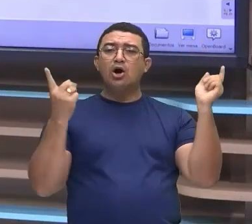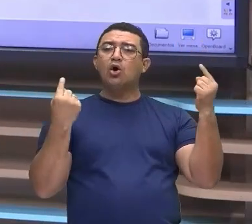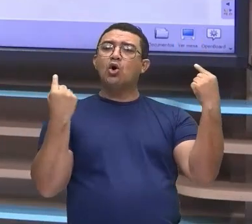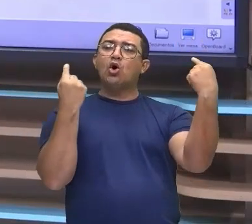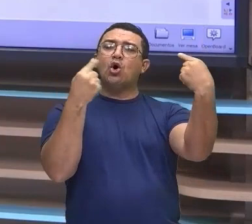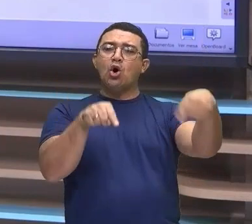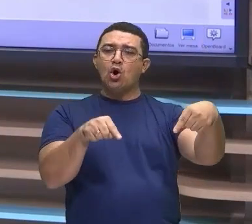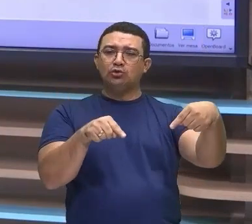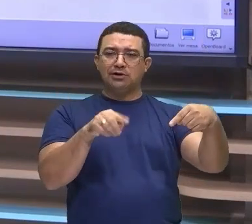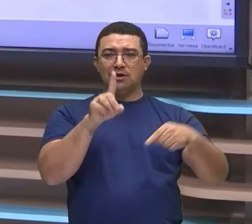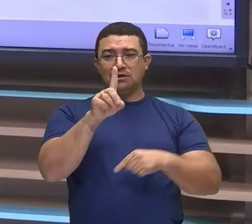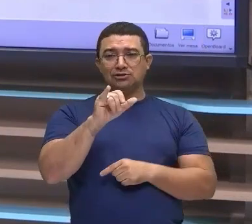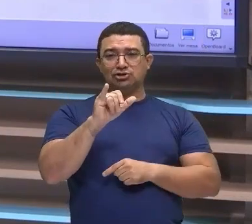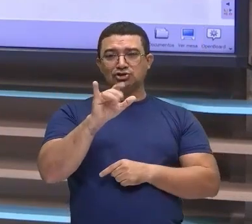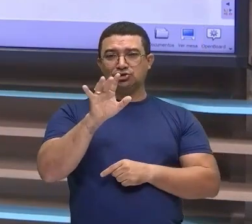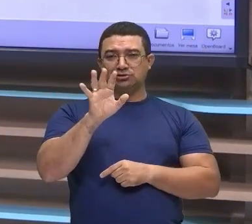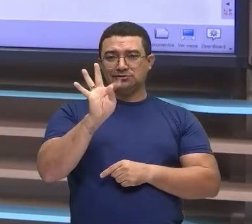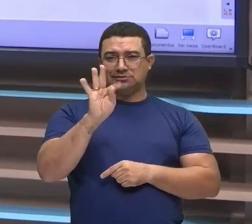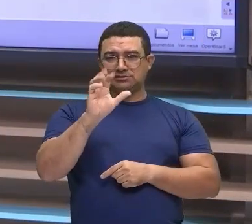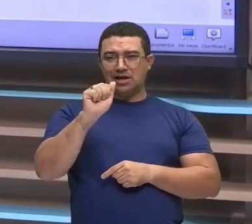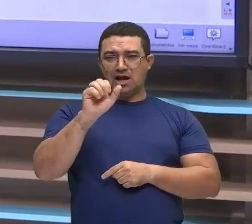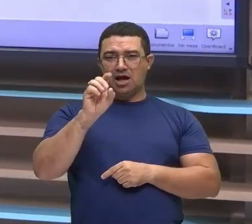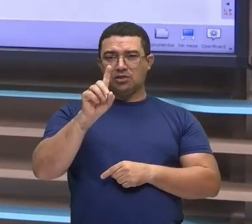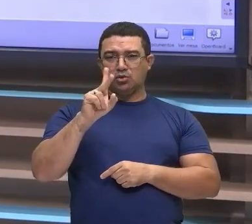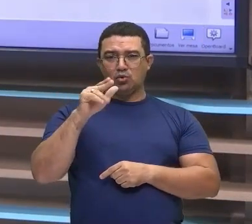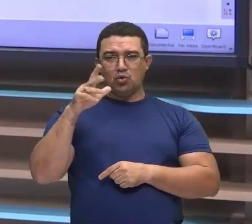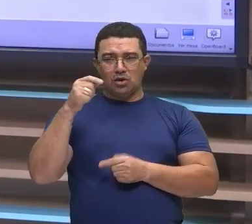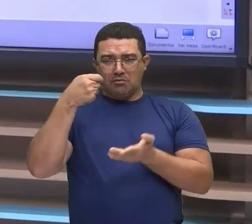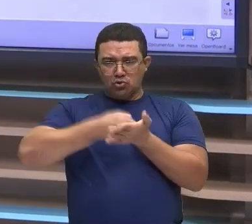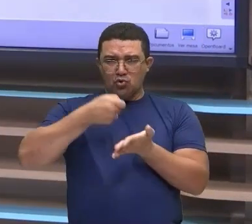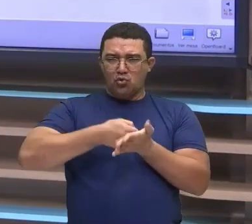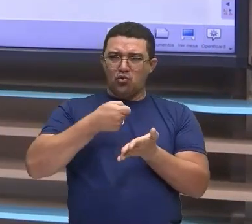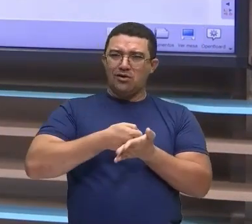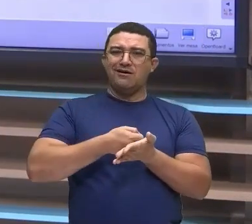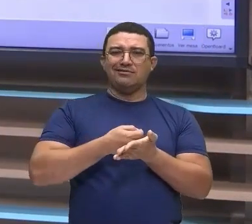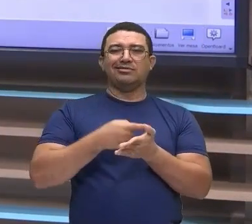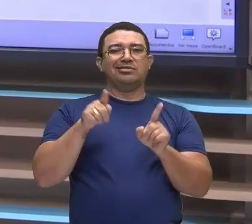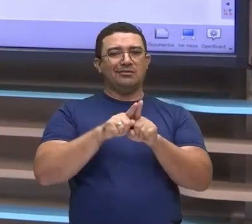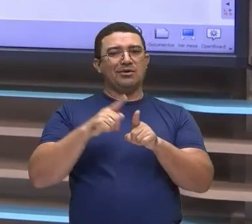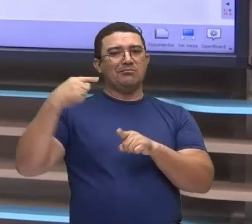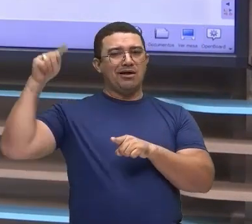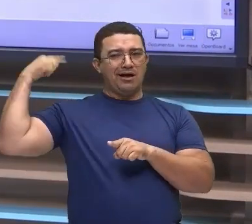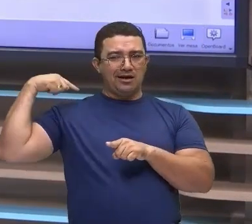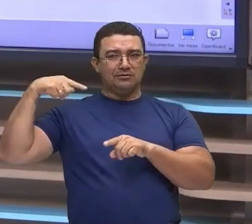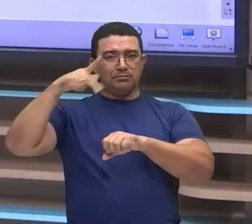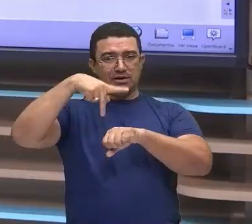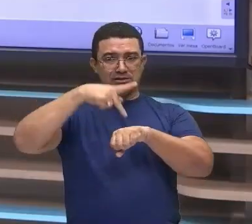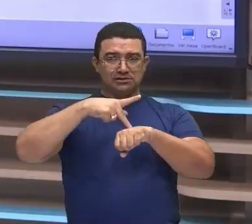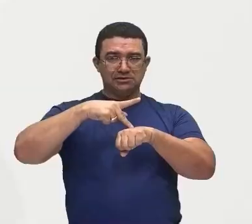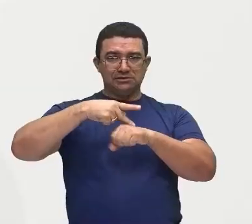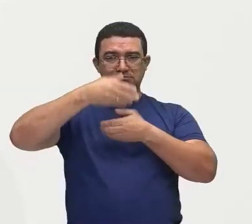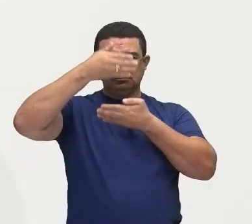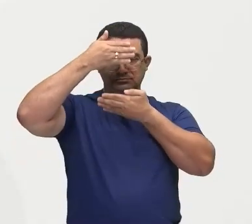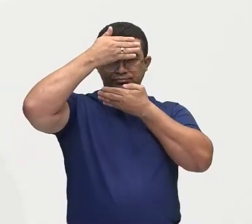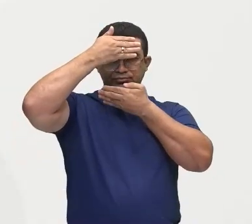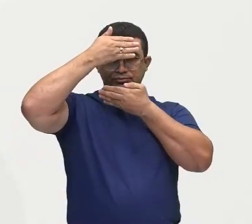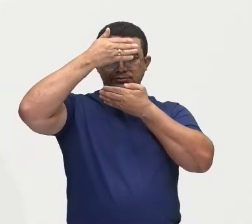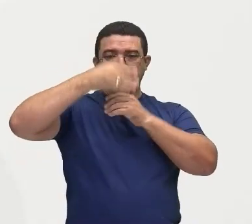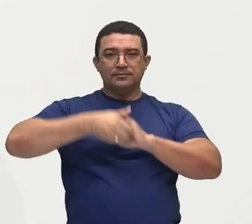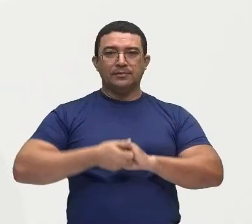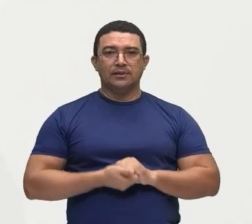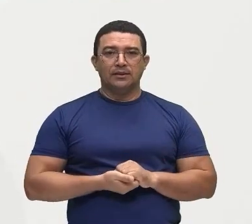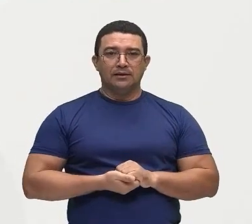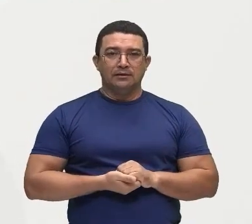conhecida como Primavera Árabe, lá nos países do Oriente Médio. E temos também os fluxos de pessoas, né?